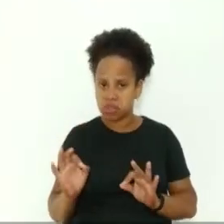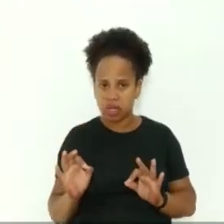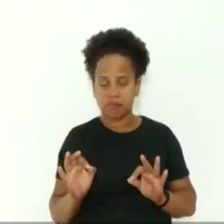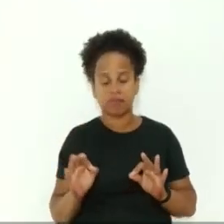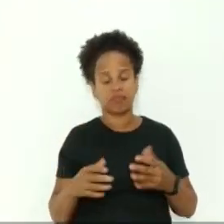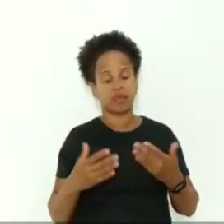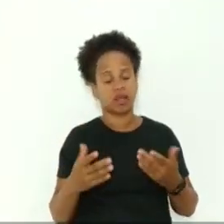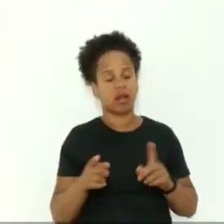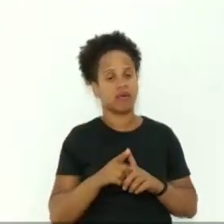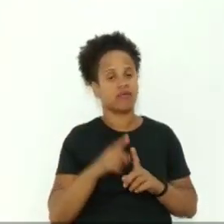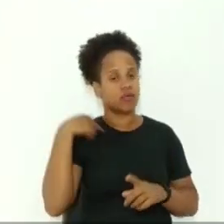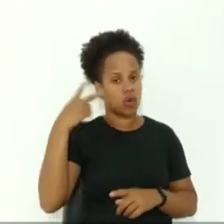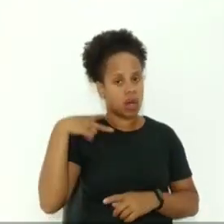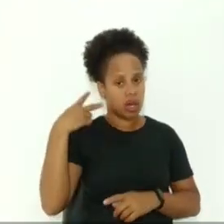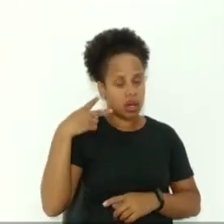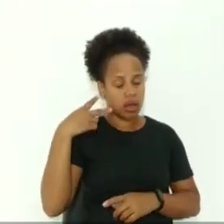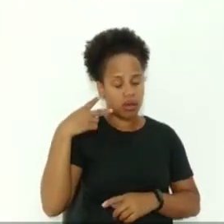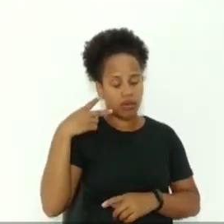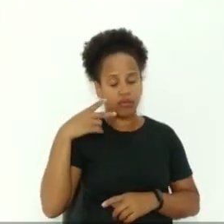violência